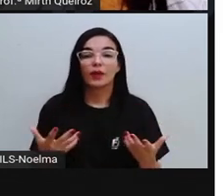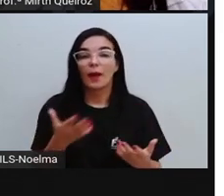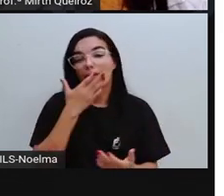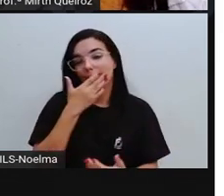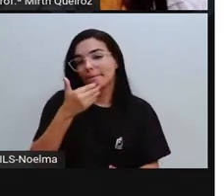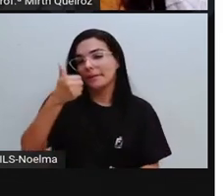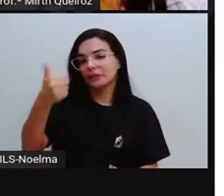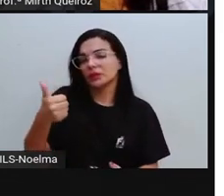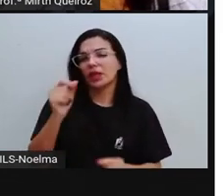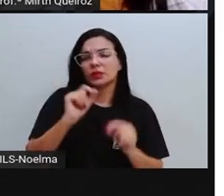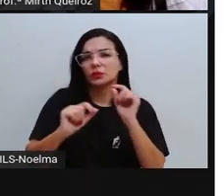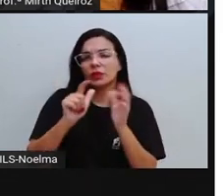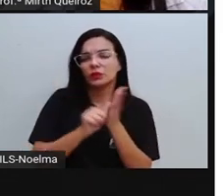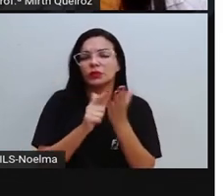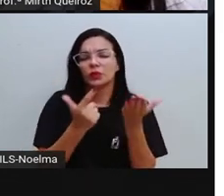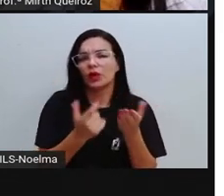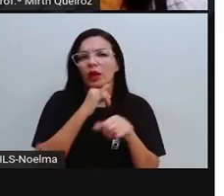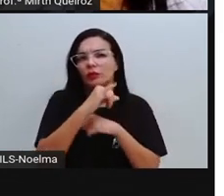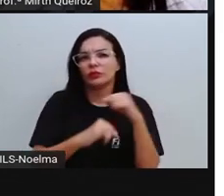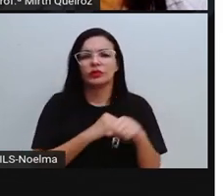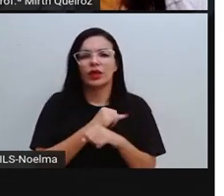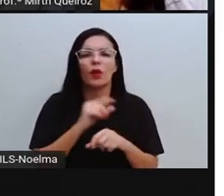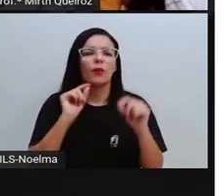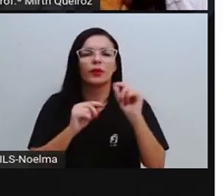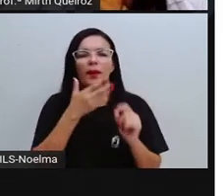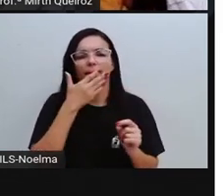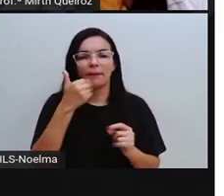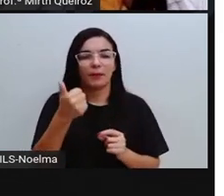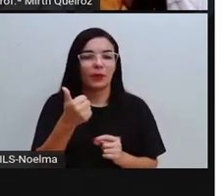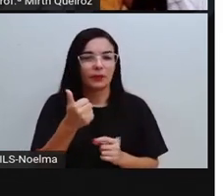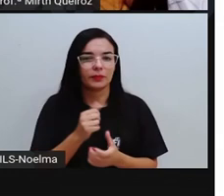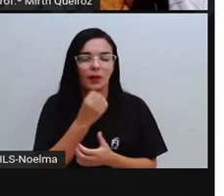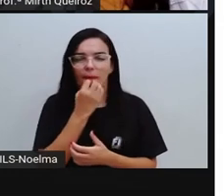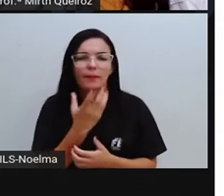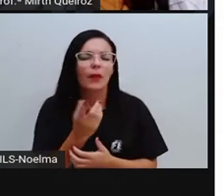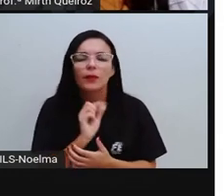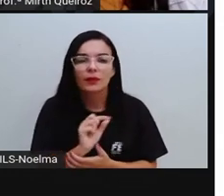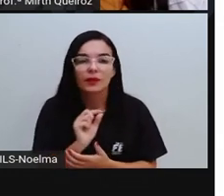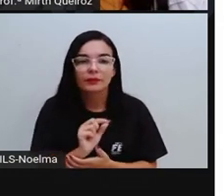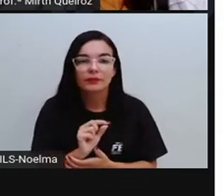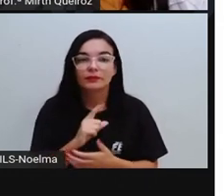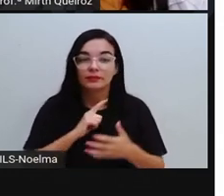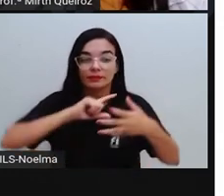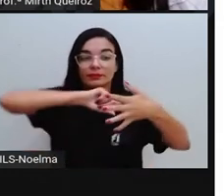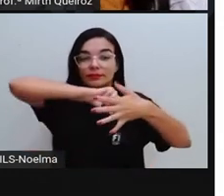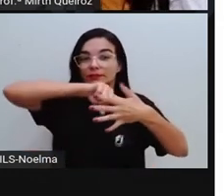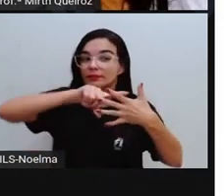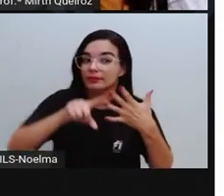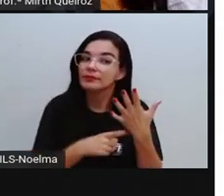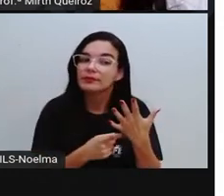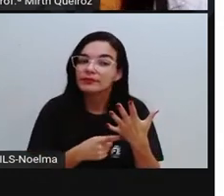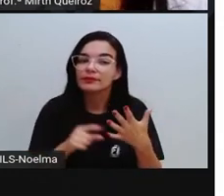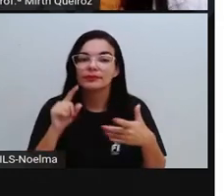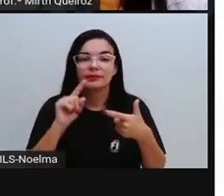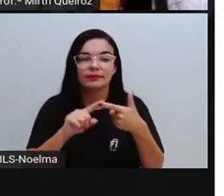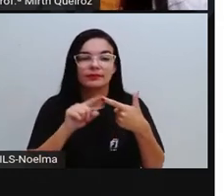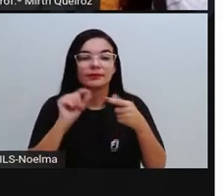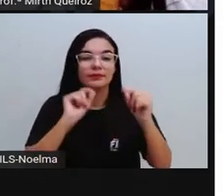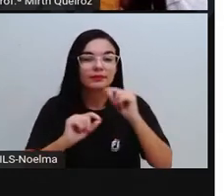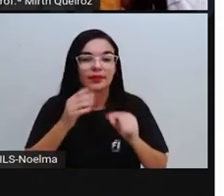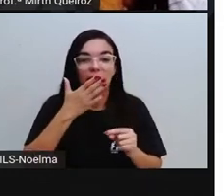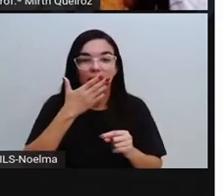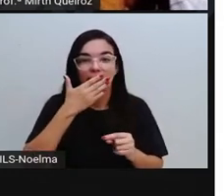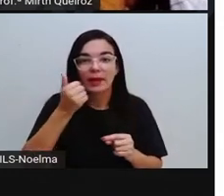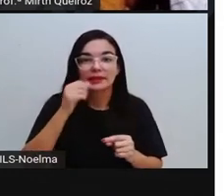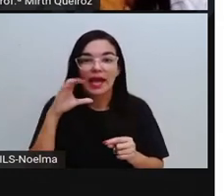são as vantagens do jornal digital? Primeiro, maior propagação das notícias, elas vão se espalhar de forma